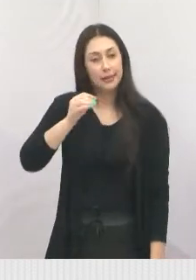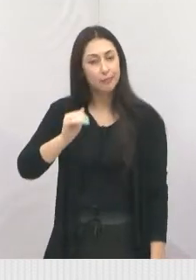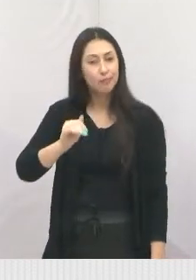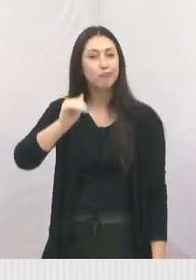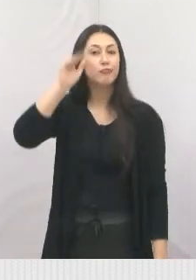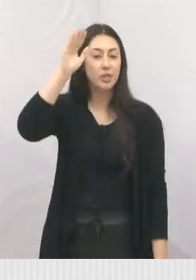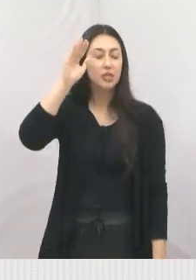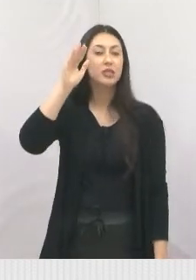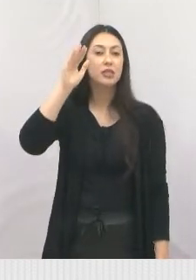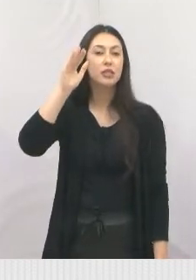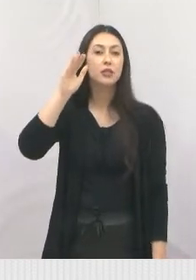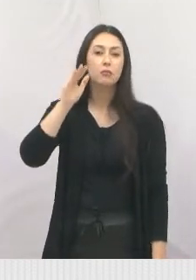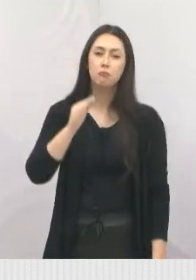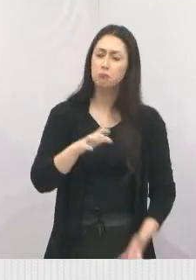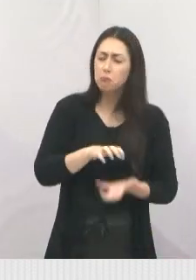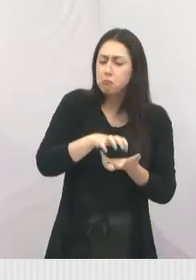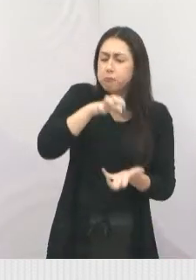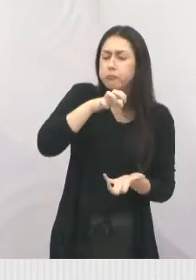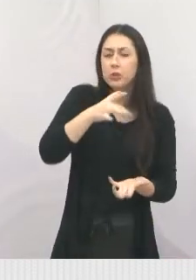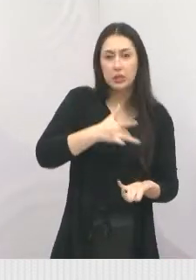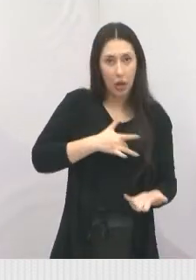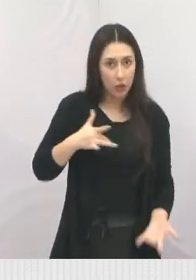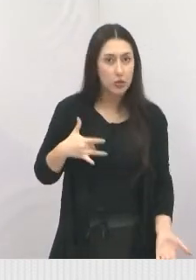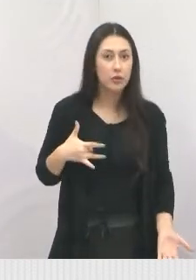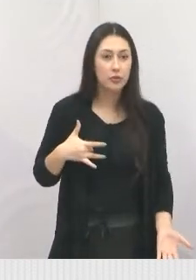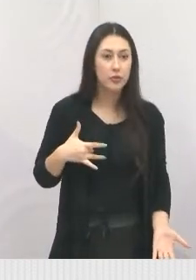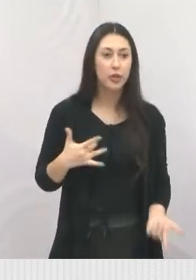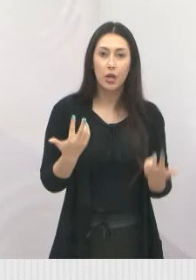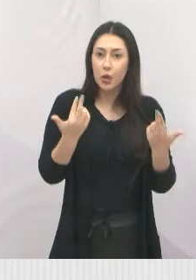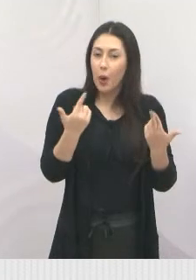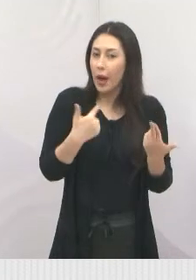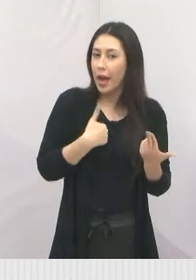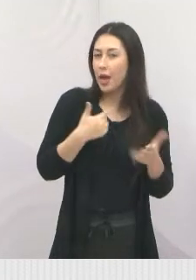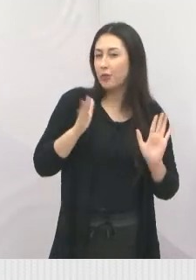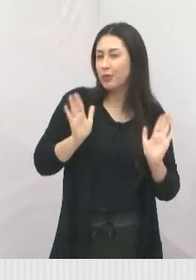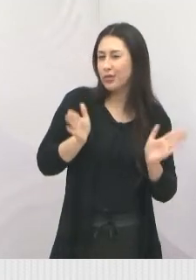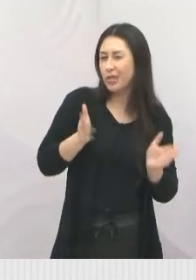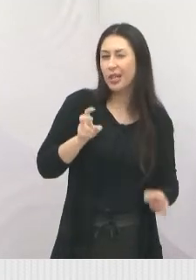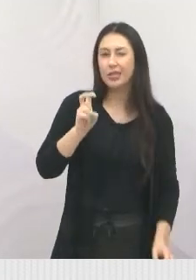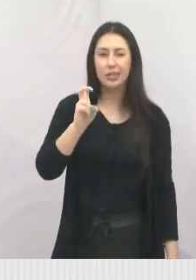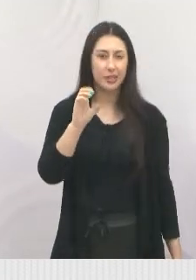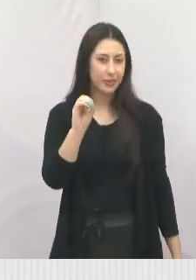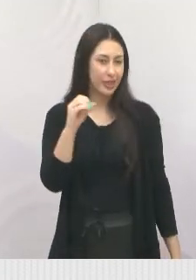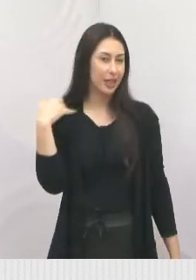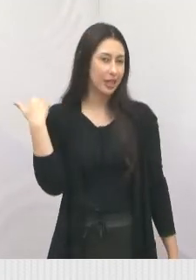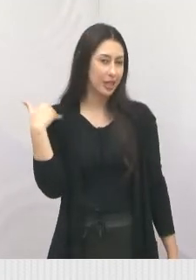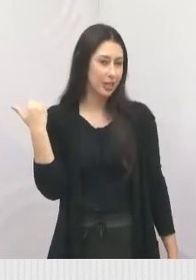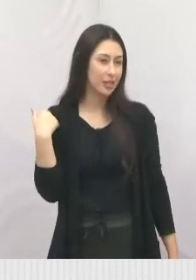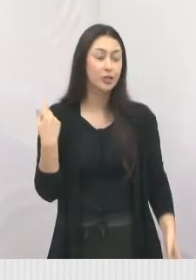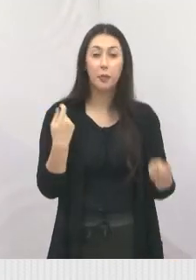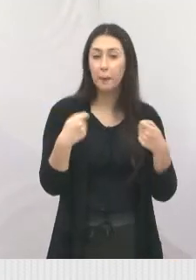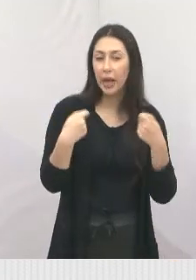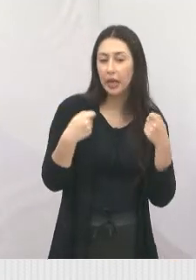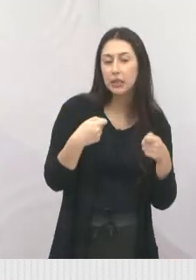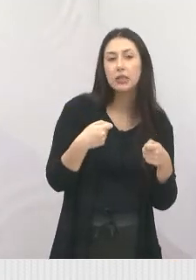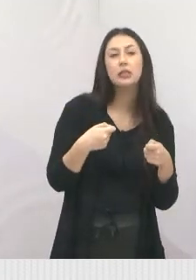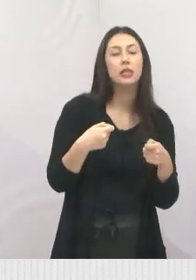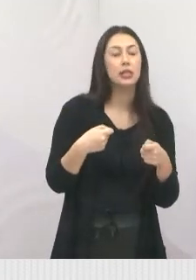tenham um envelhecimento mais saudável. Então, assim como eu, já estou no meu cinquentão, a gente precisa procurar